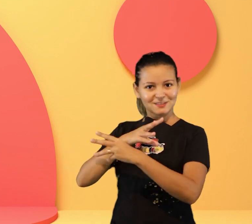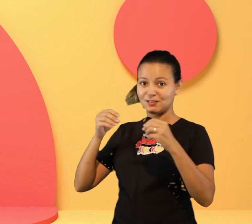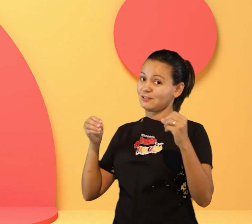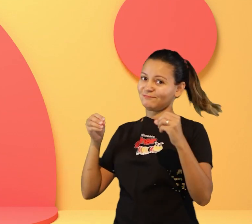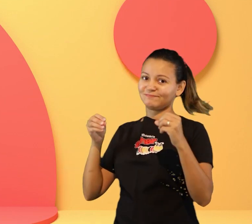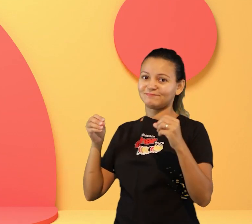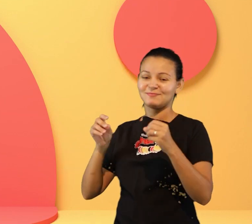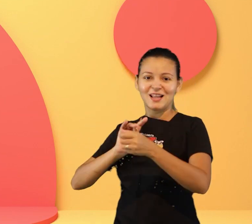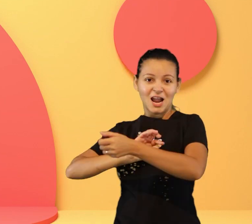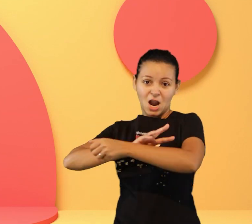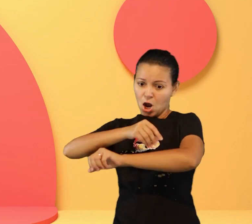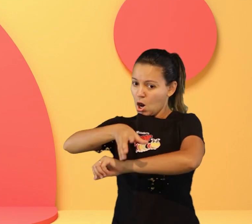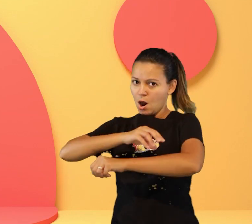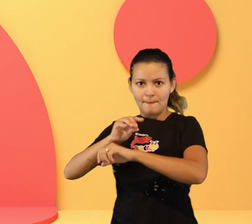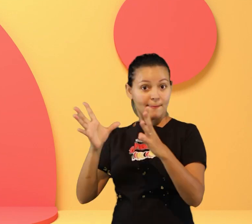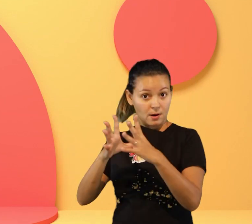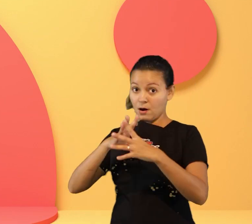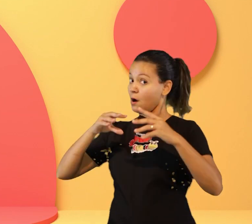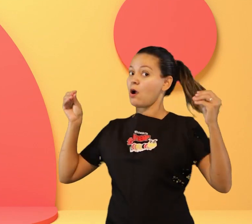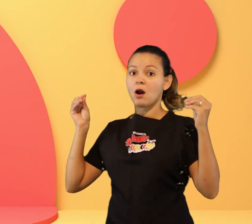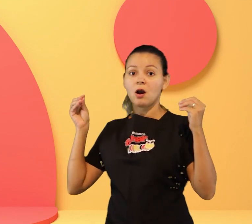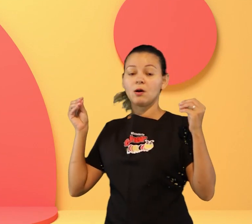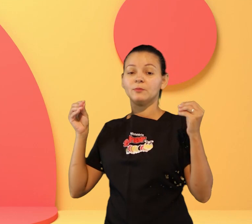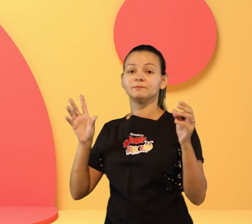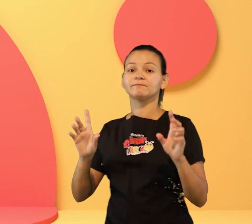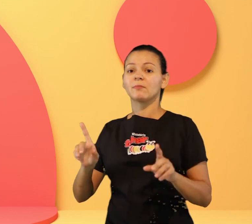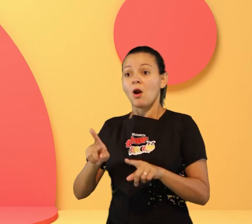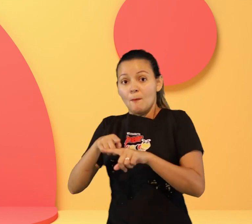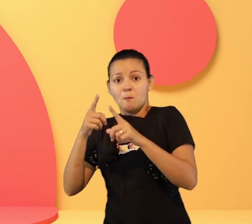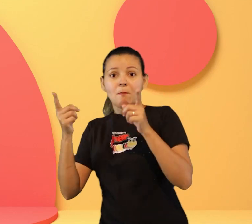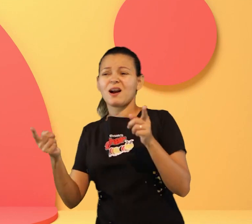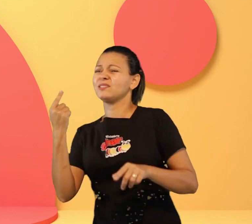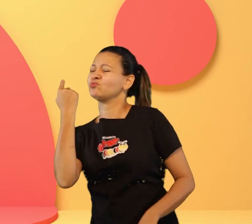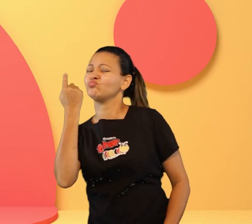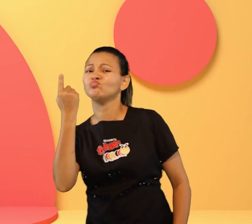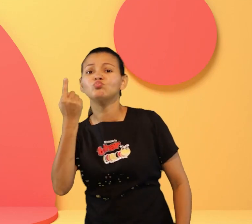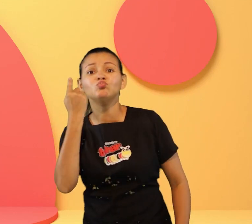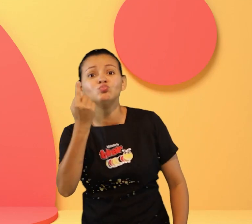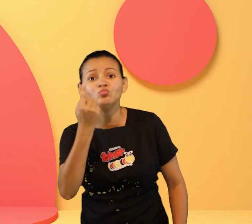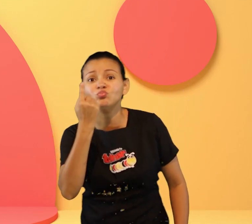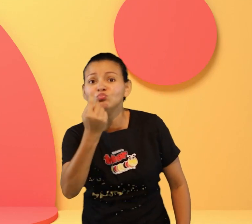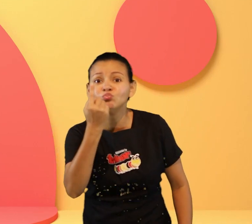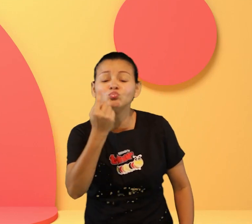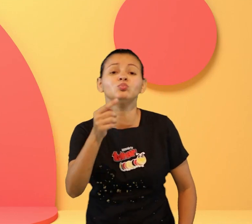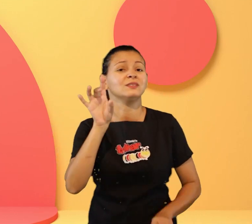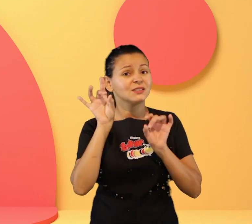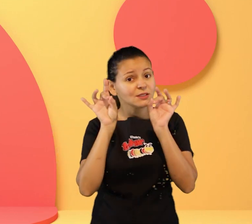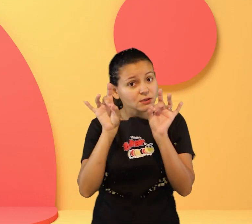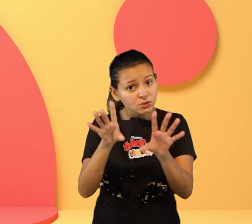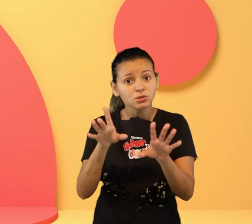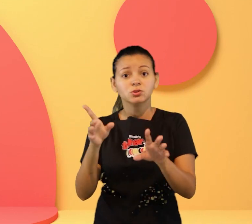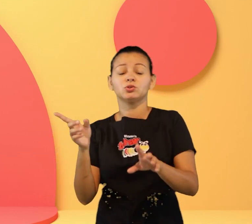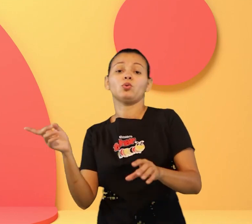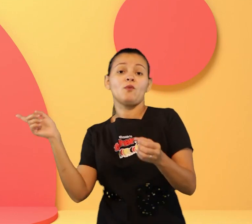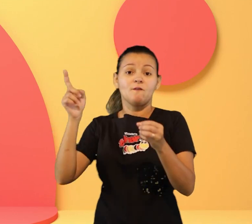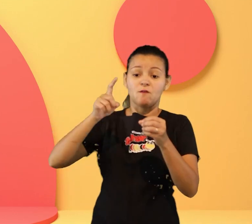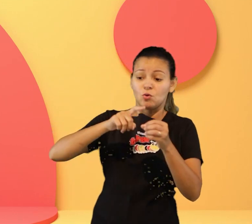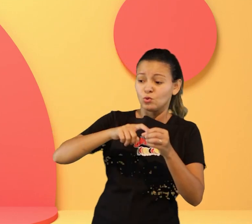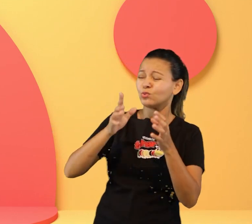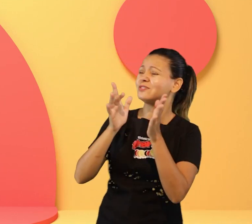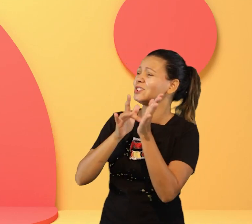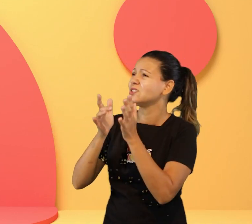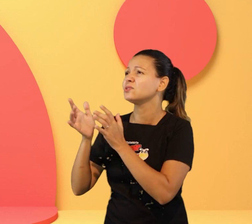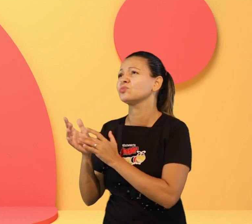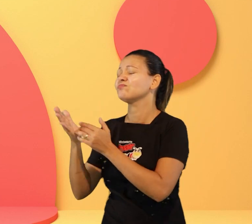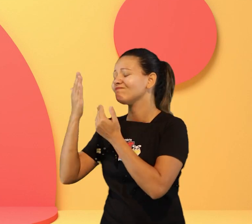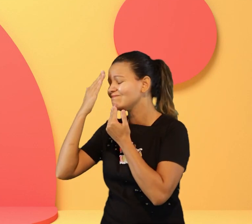agradeceu que foi o curado todos foram curados mas apenas um apenas um teve no coração a lembrança de